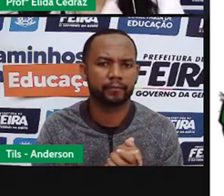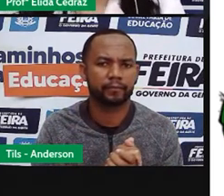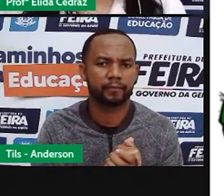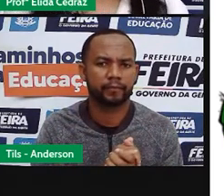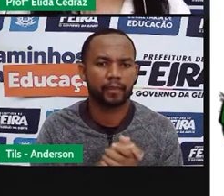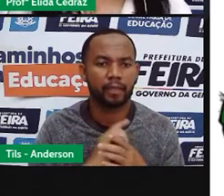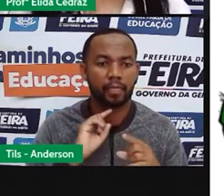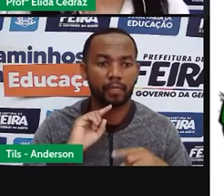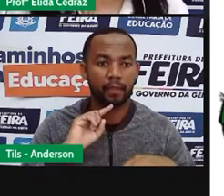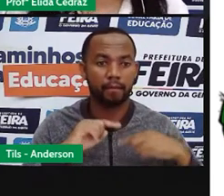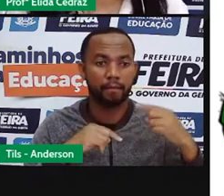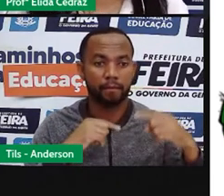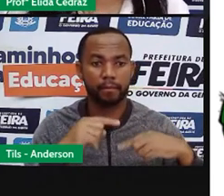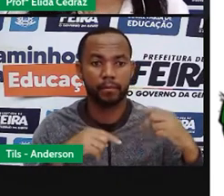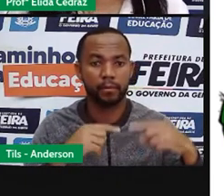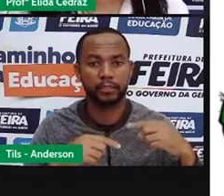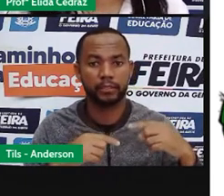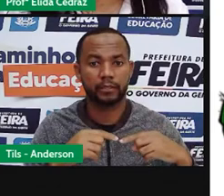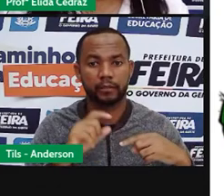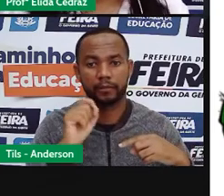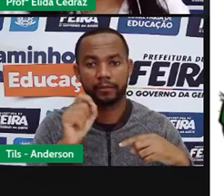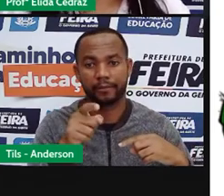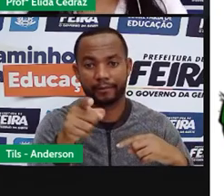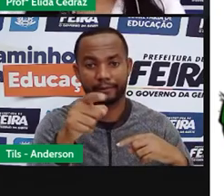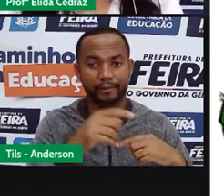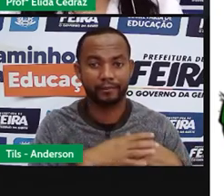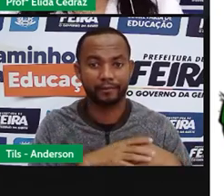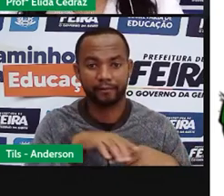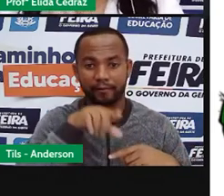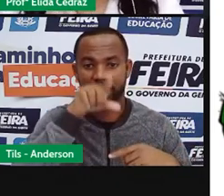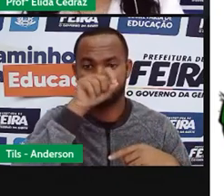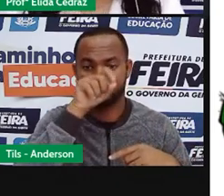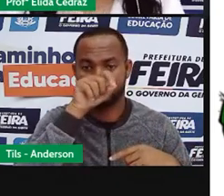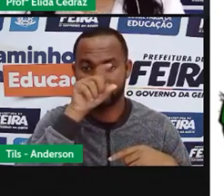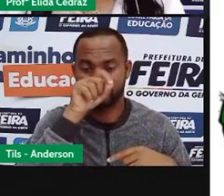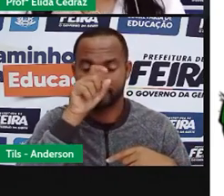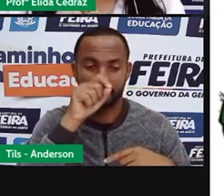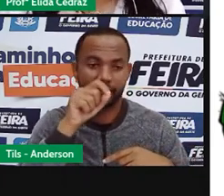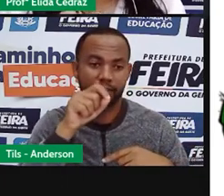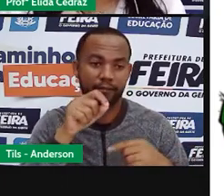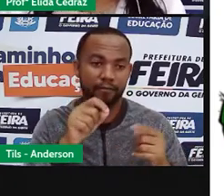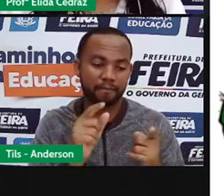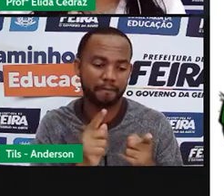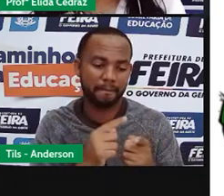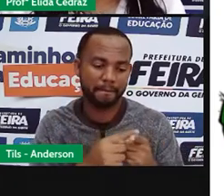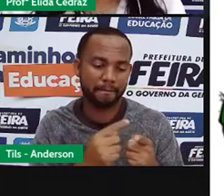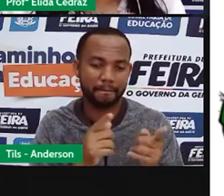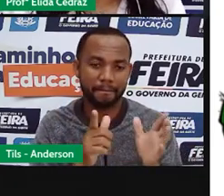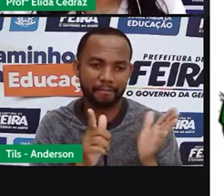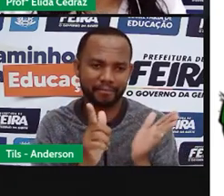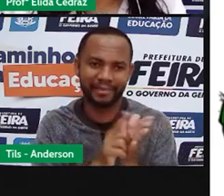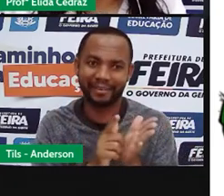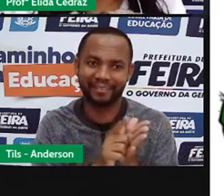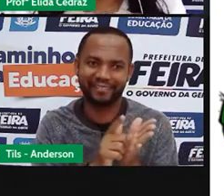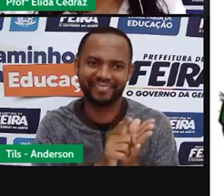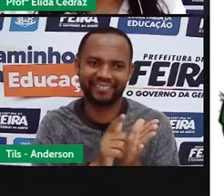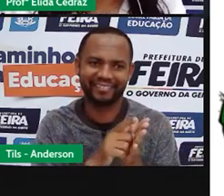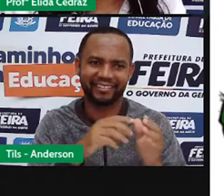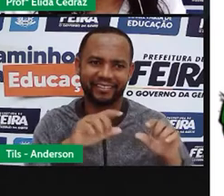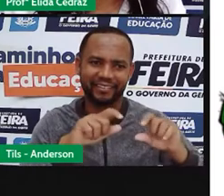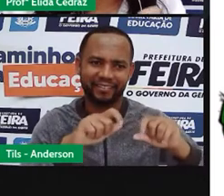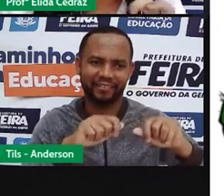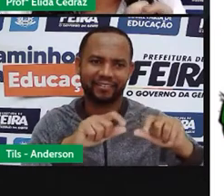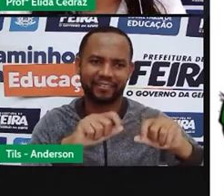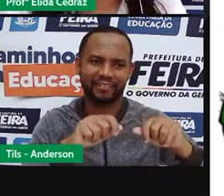Depois, vieram os pombos-correios, onde ele mandava as mensagens pequenininhas, enroladinhas e